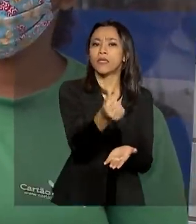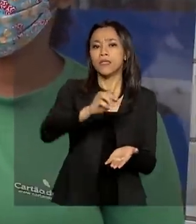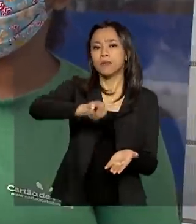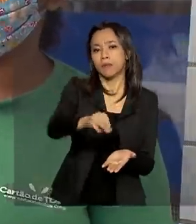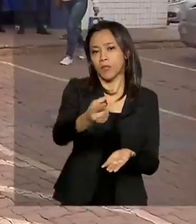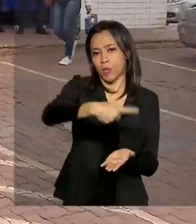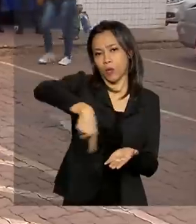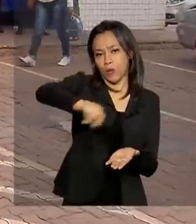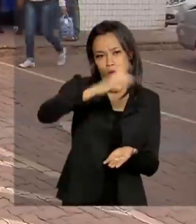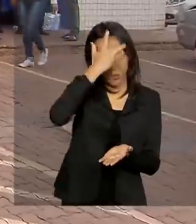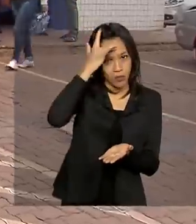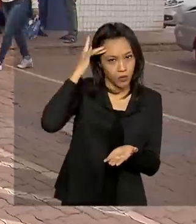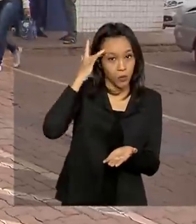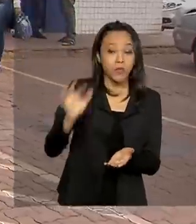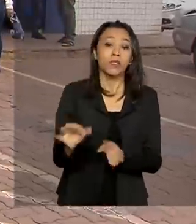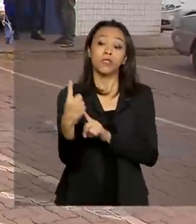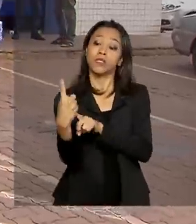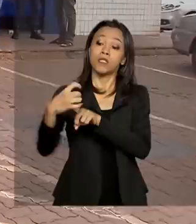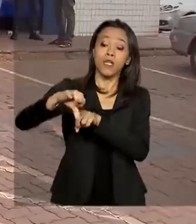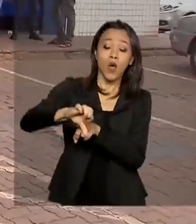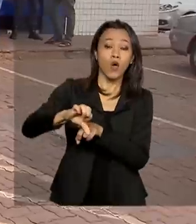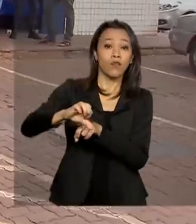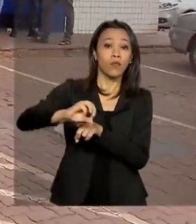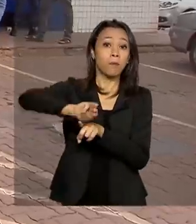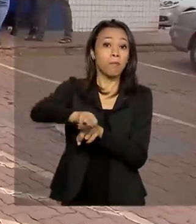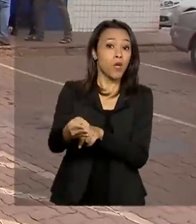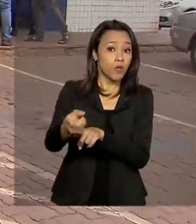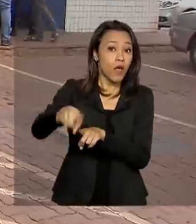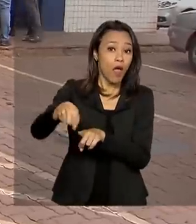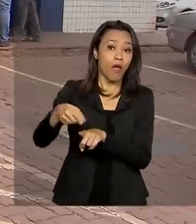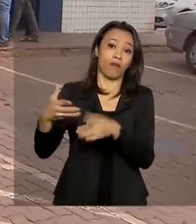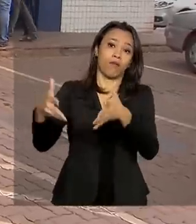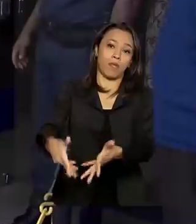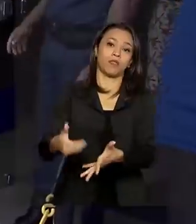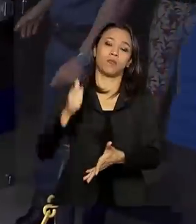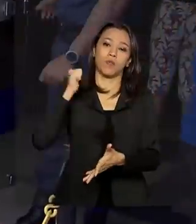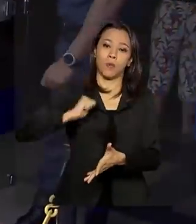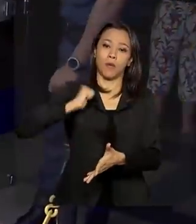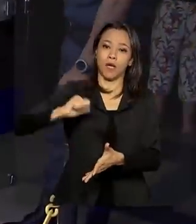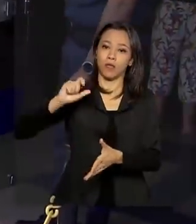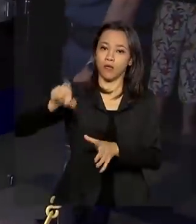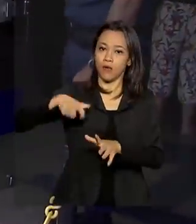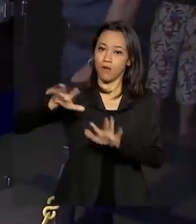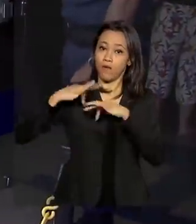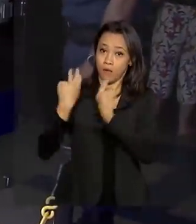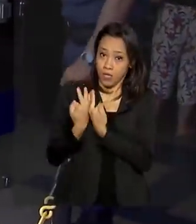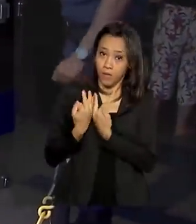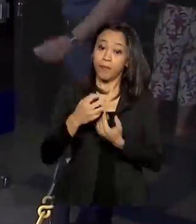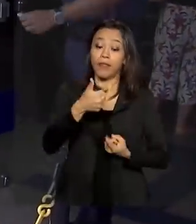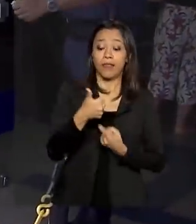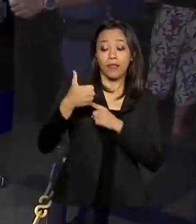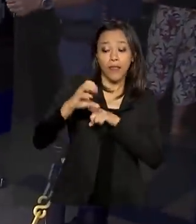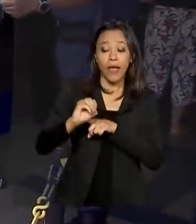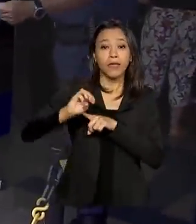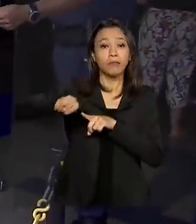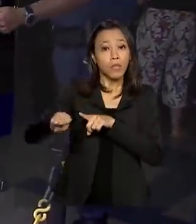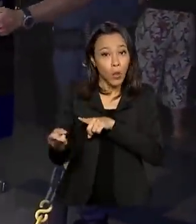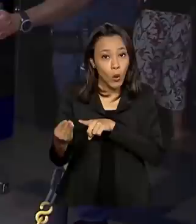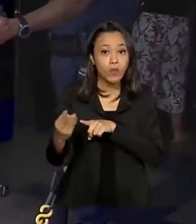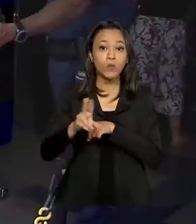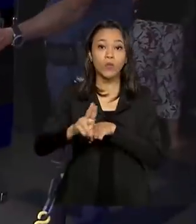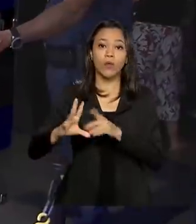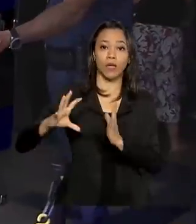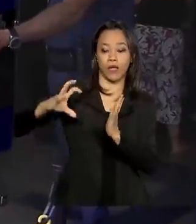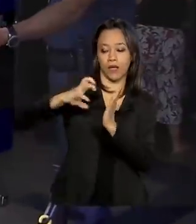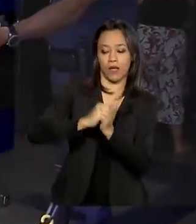brasileiros. 19 milhões são participantes do Bolsa Família. 10 milhões estavam no Cadastro Único